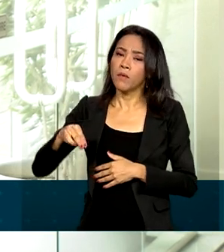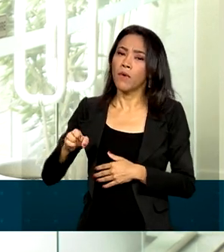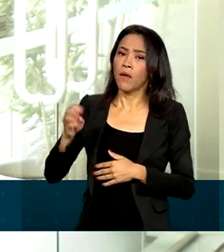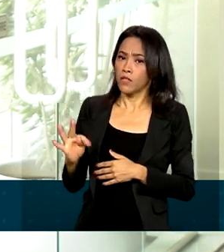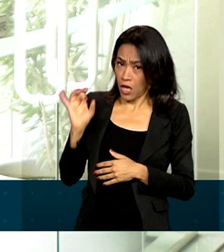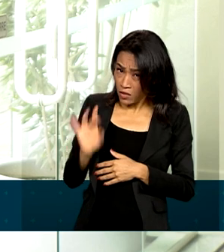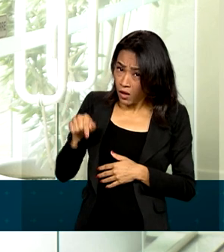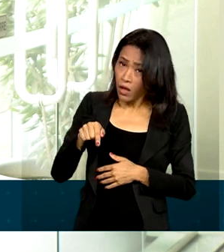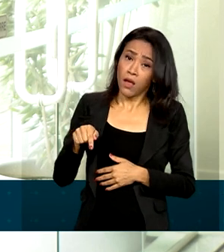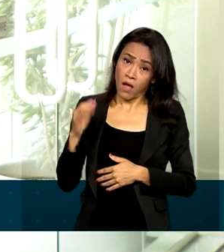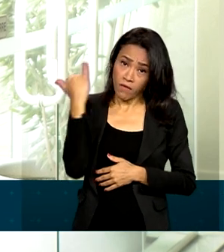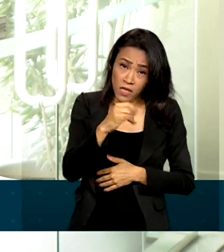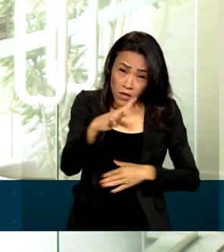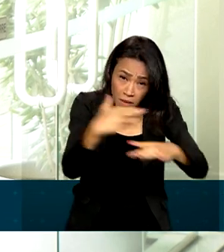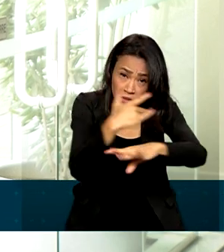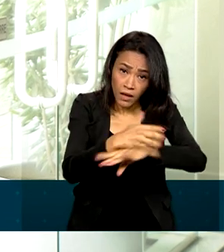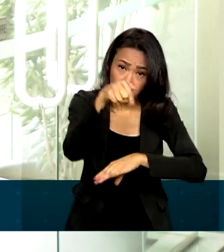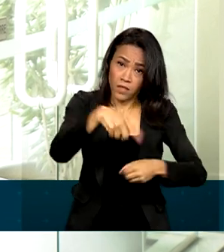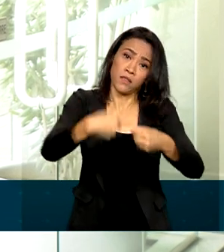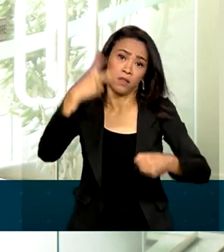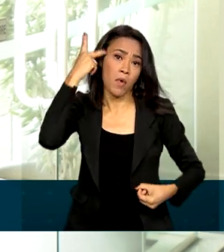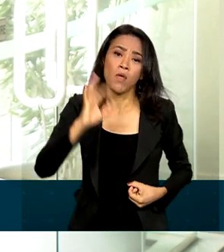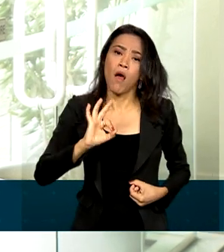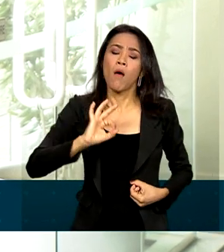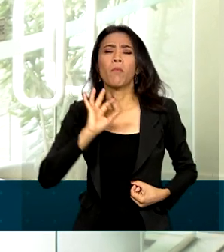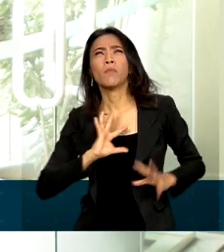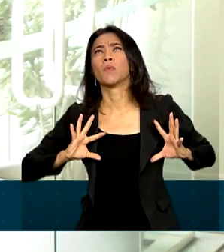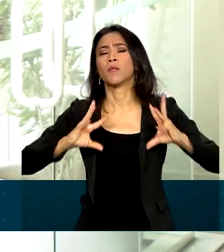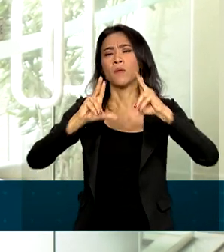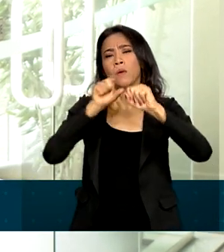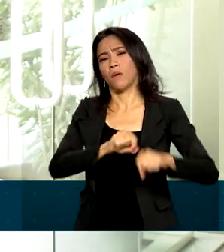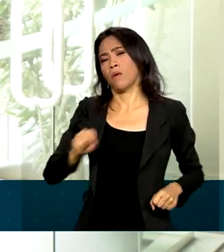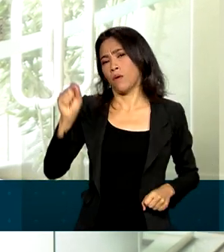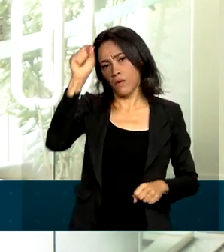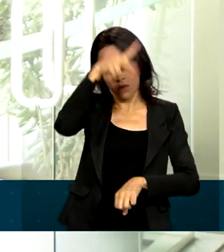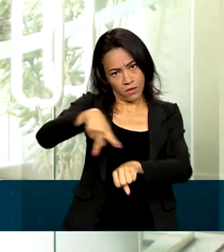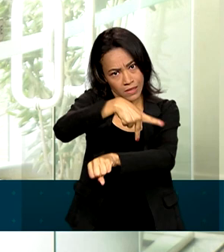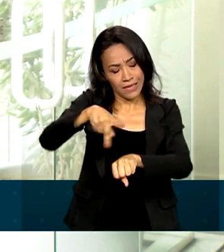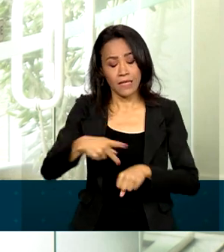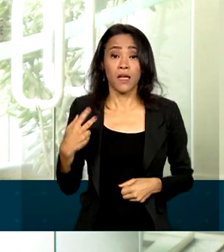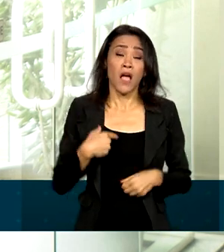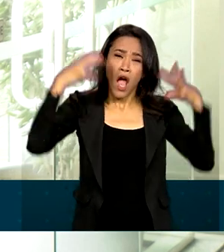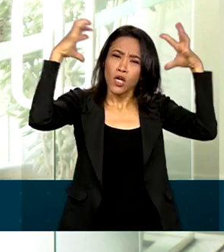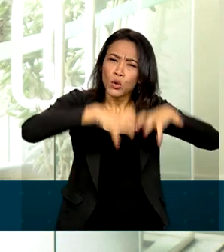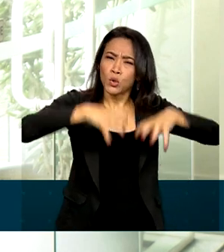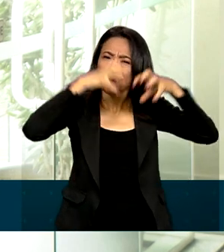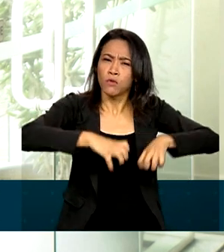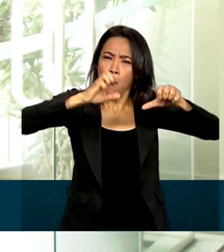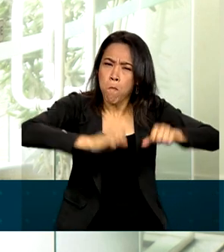não. Isso é pra grande parte do país. Inclusive, na segunda semana de janeiro, as chuvas mais volumosas